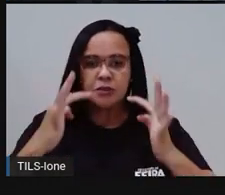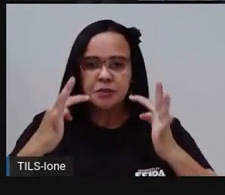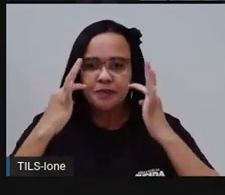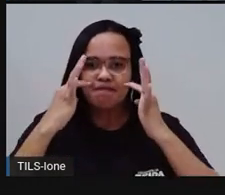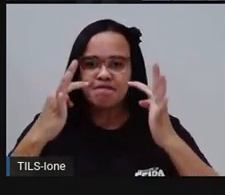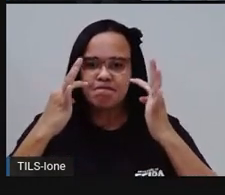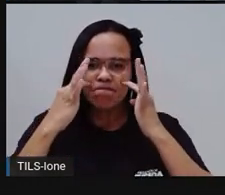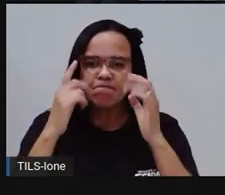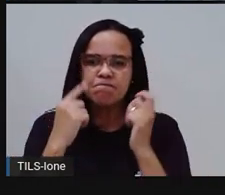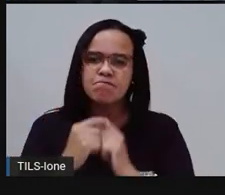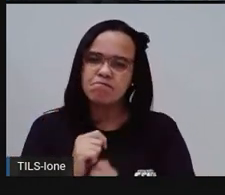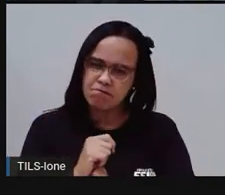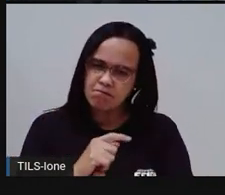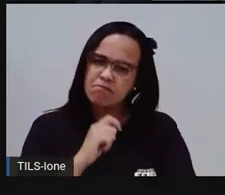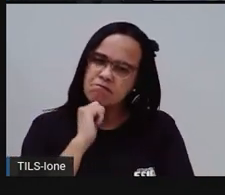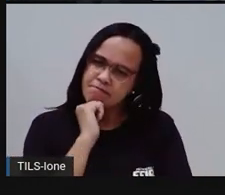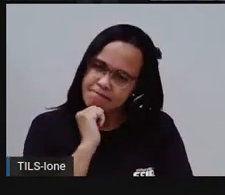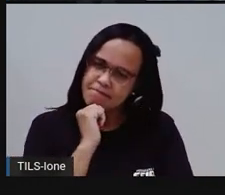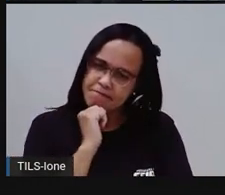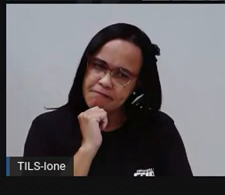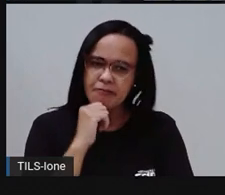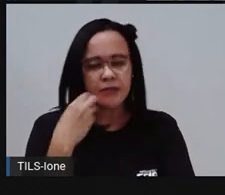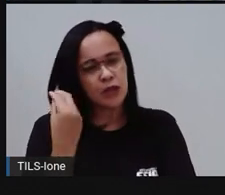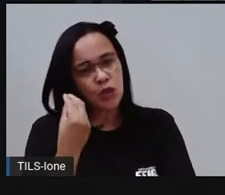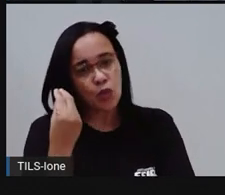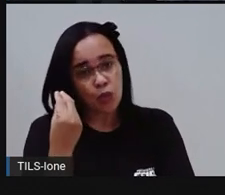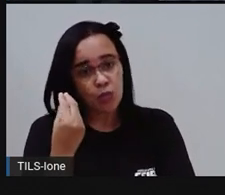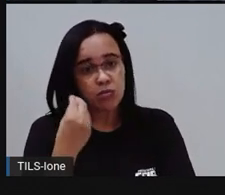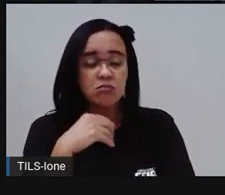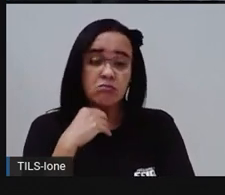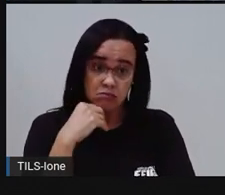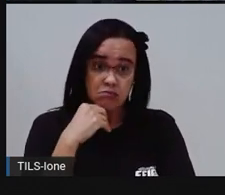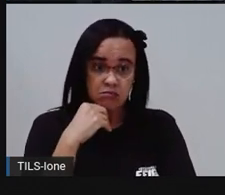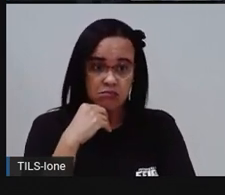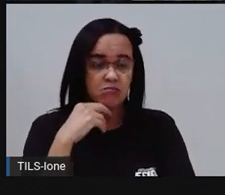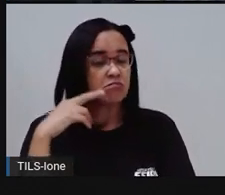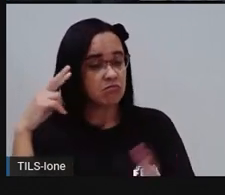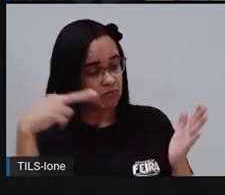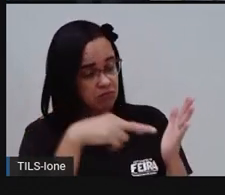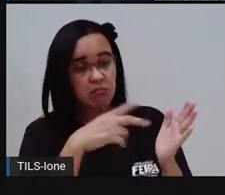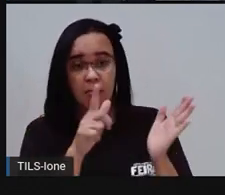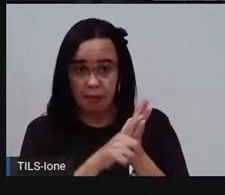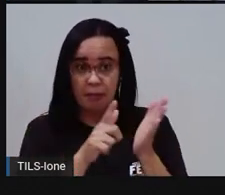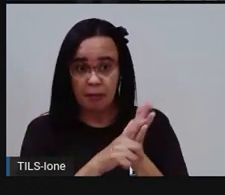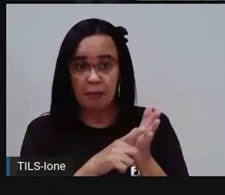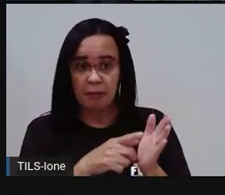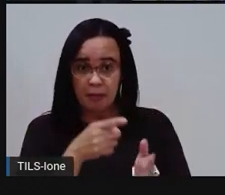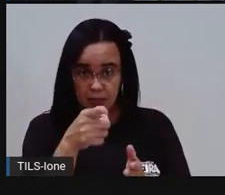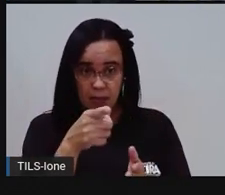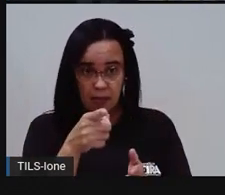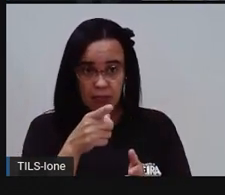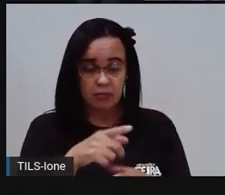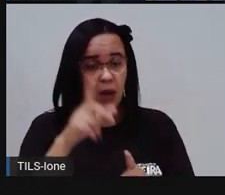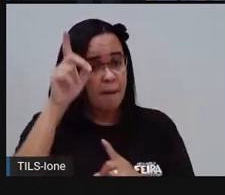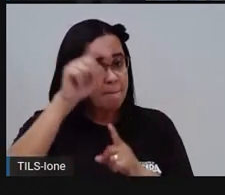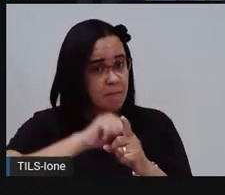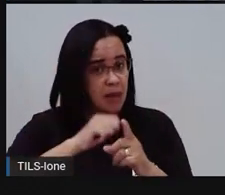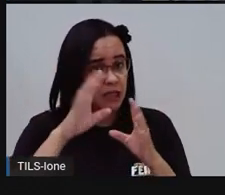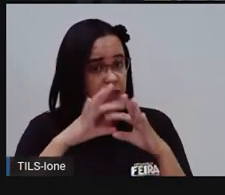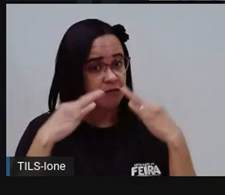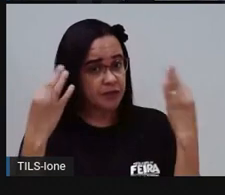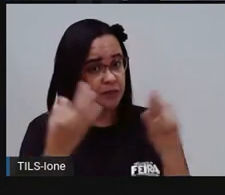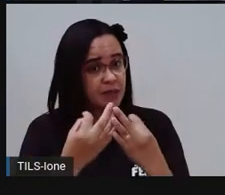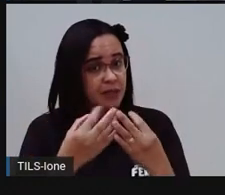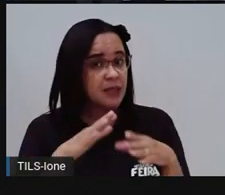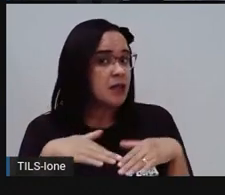isso, né, na conta de vocês. Então observem aí na conta que tá em sua mão. Qual é o mês, né, da sua família aí? Qual foi a barrinha